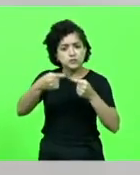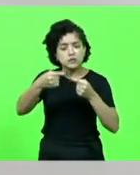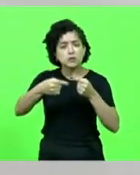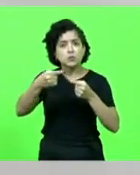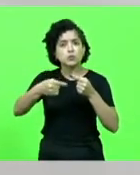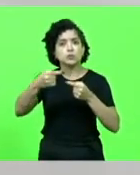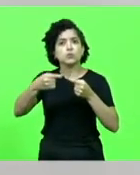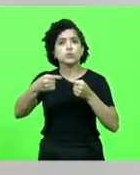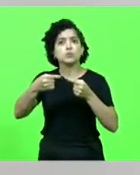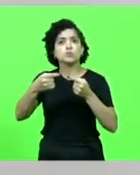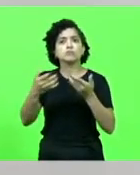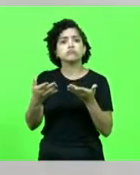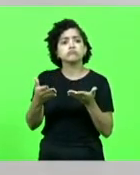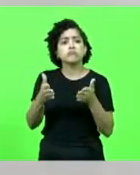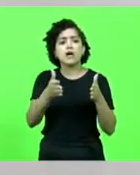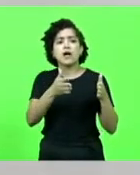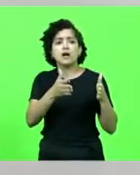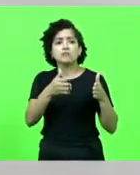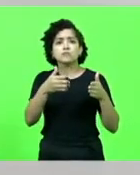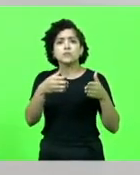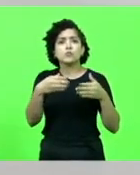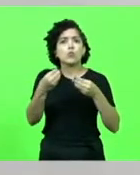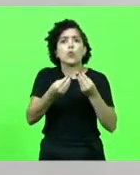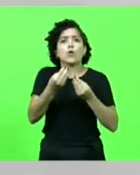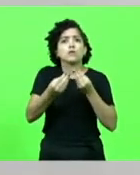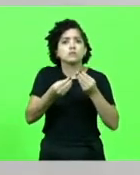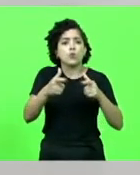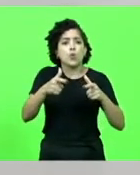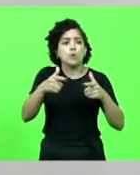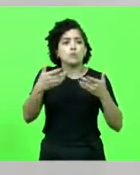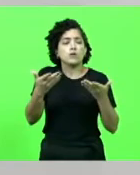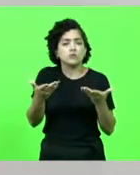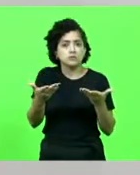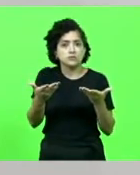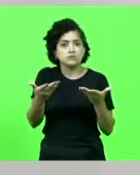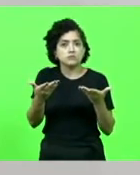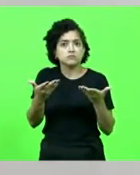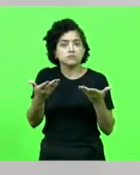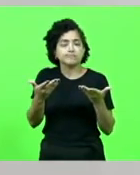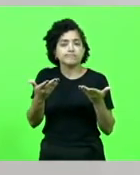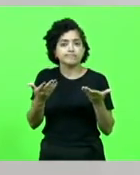Onde foi a discussão à parte? Onde aconteceu isso?